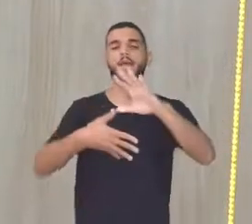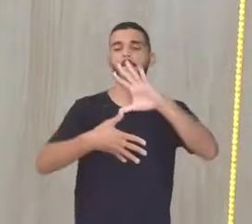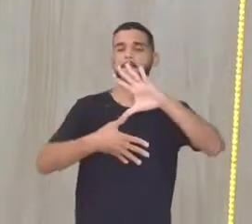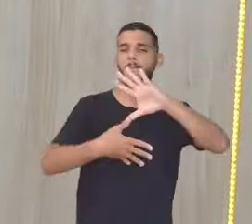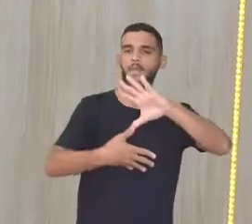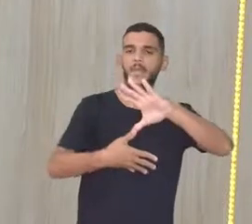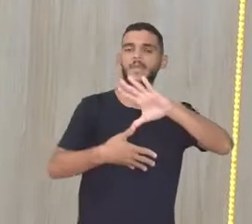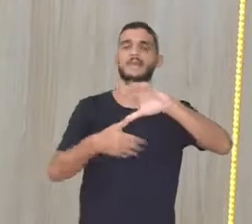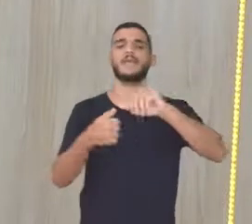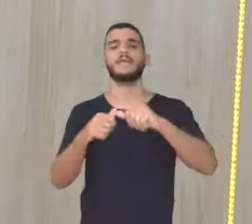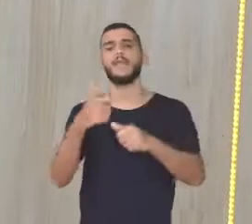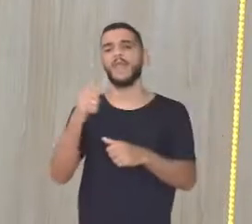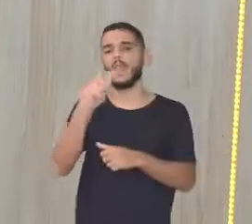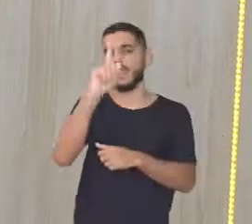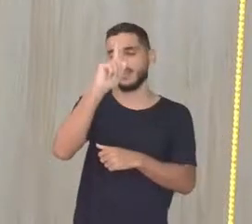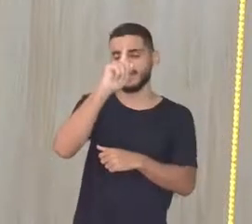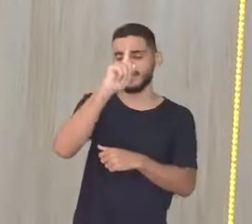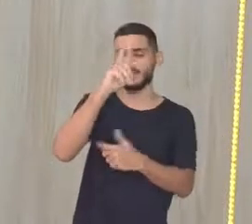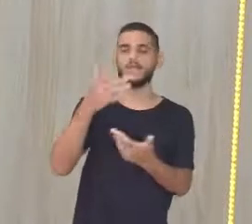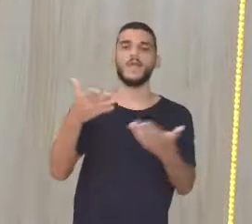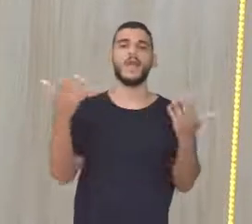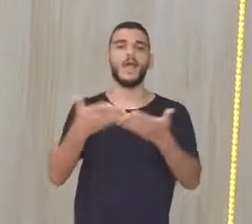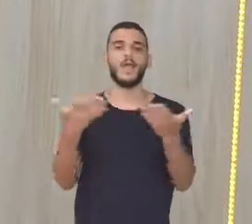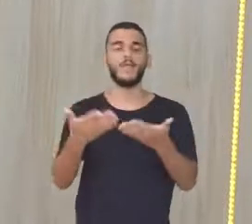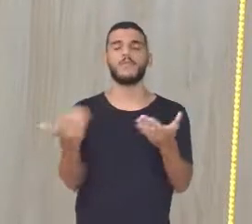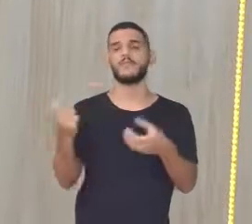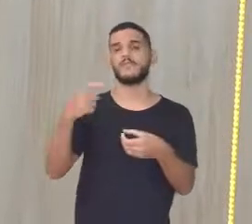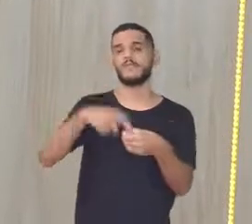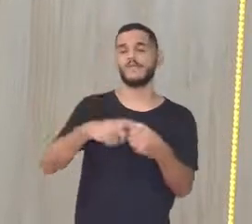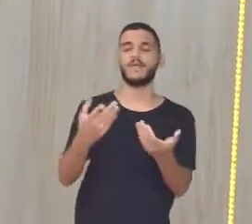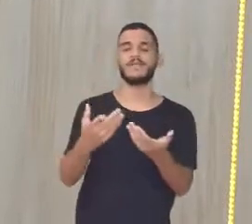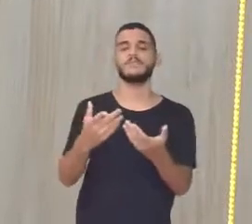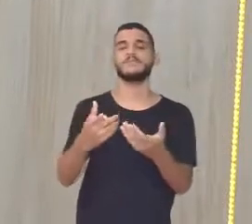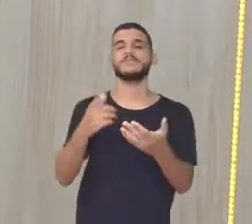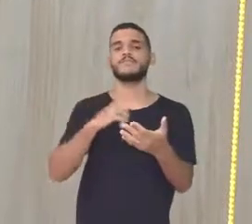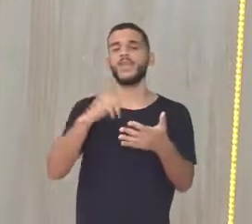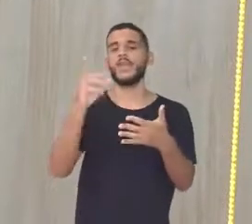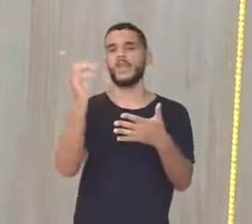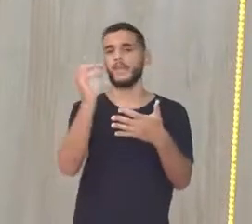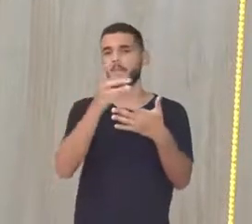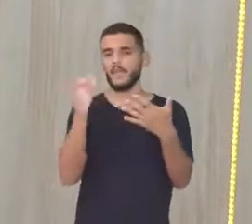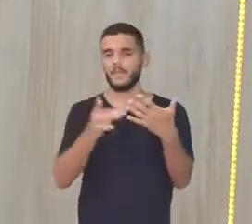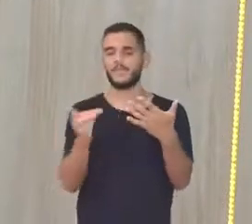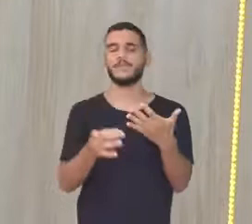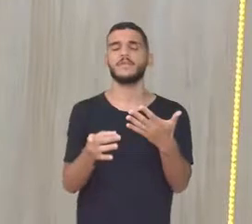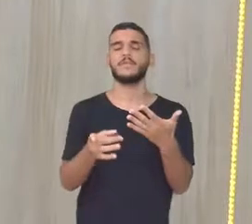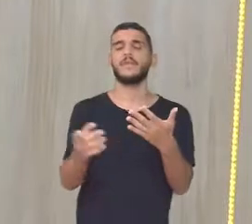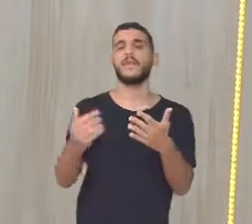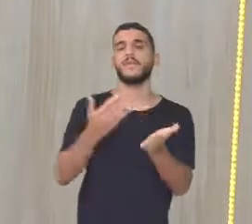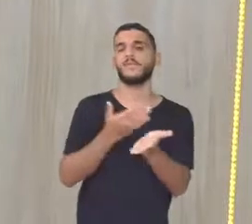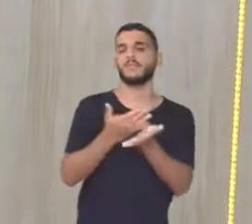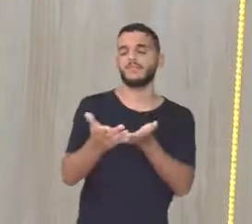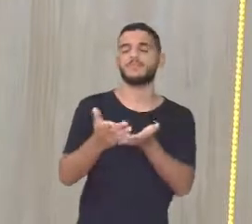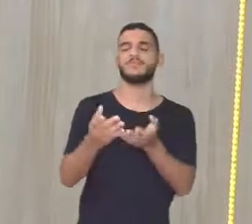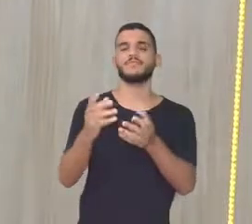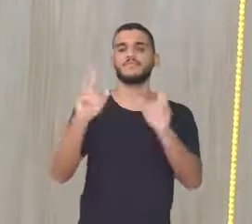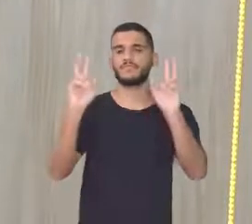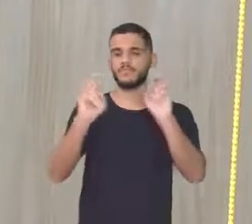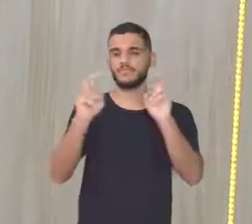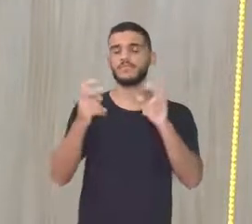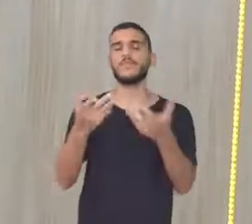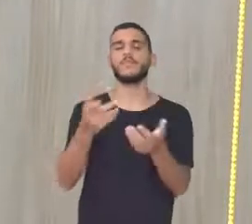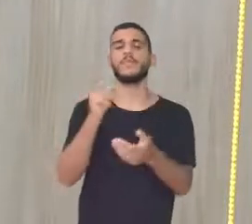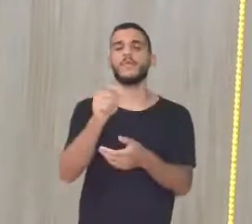latina A gente vai dar uma retomada em alguns pontos desses Para continuar com esse assunto sobre economia